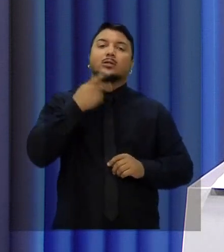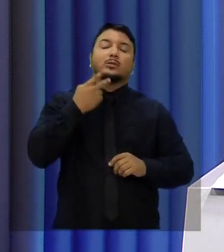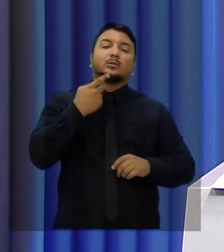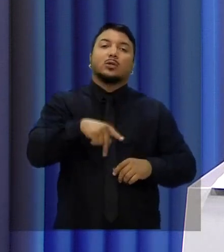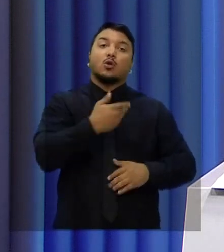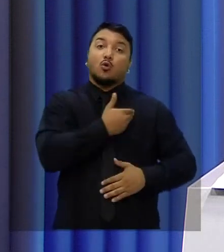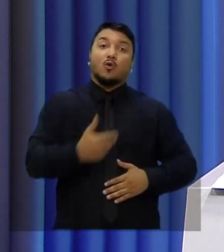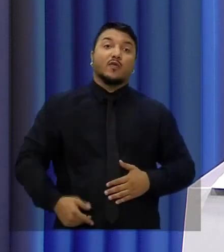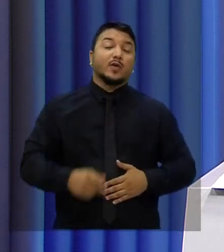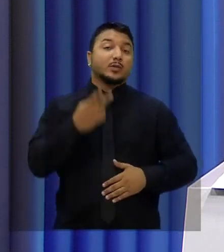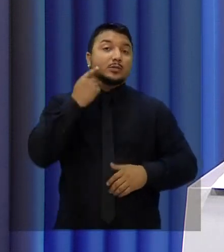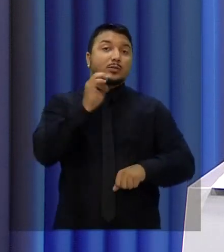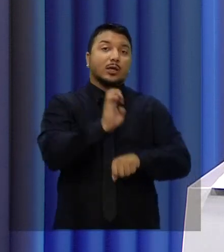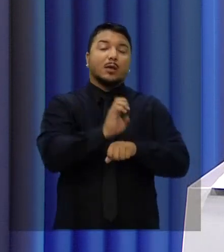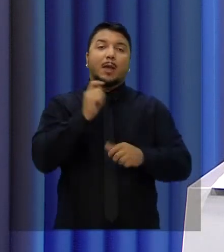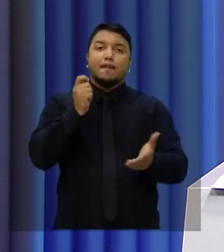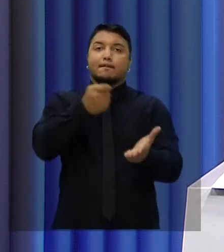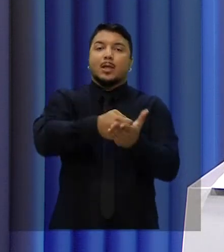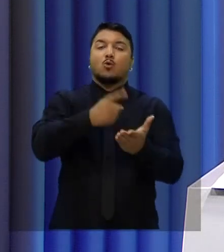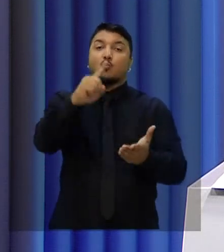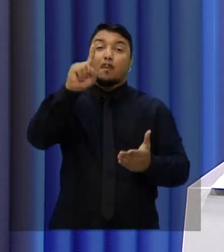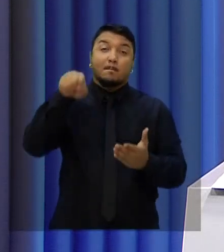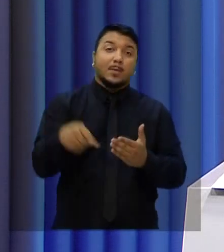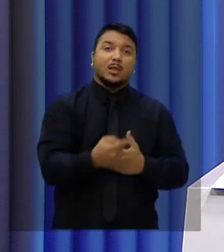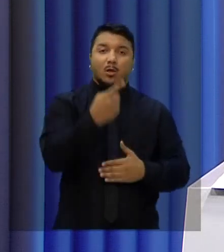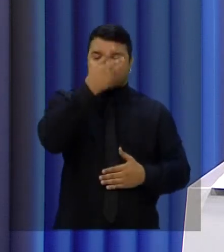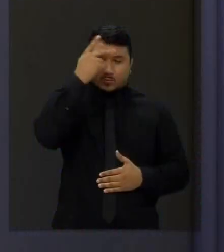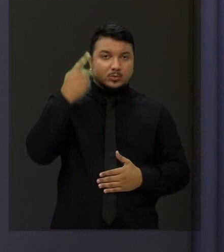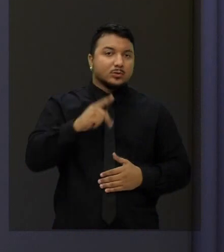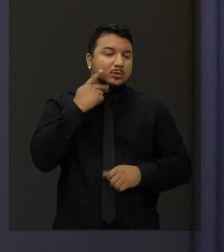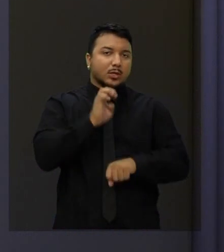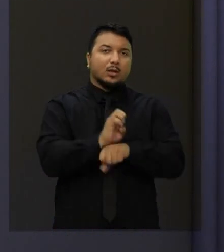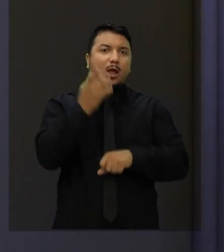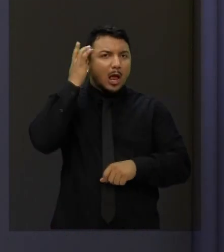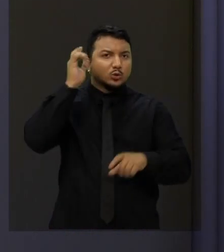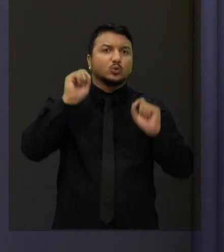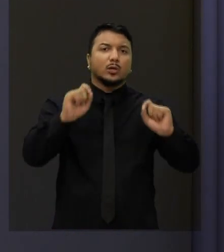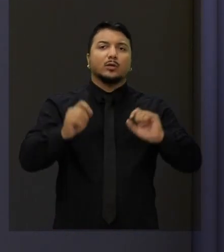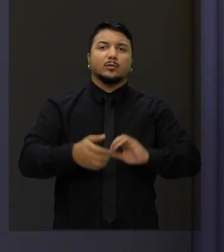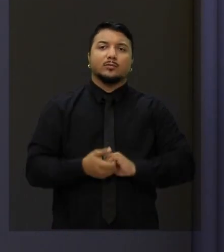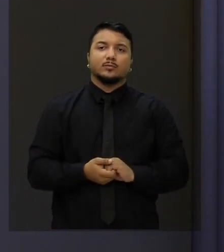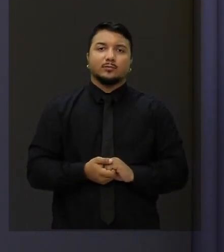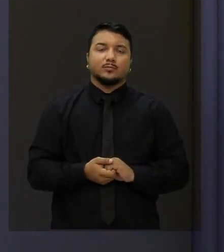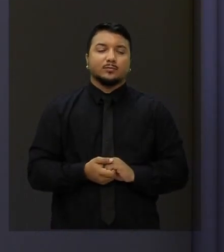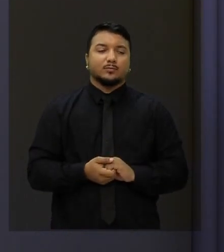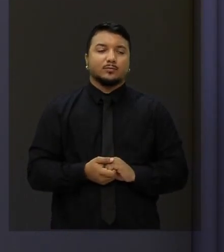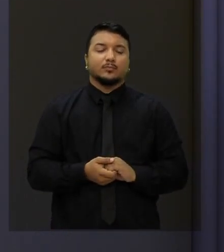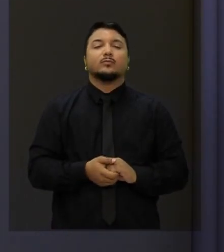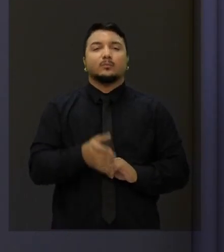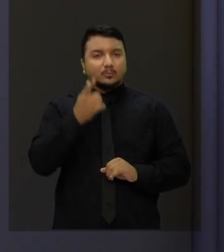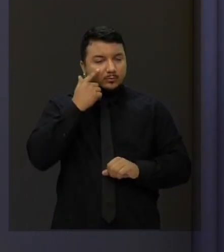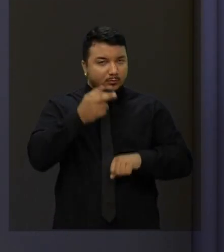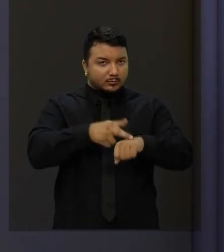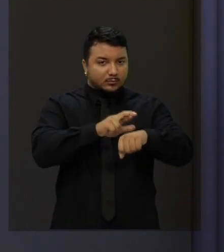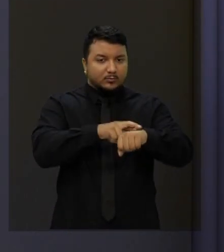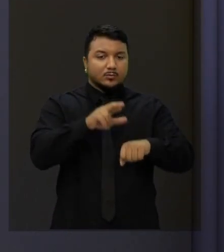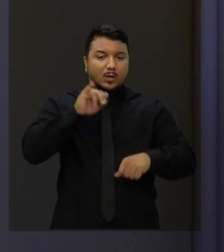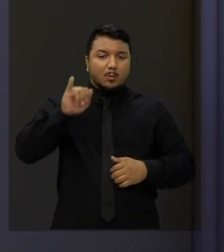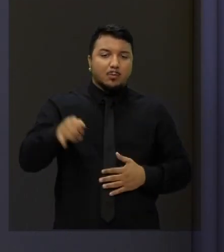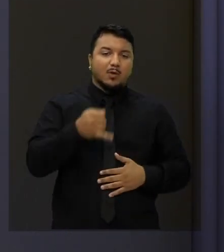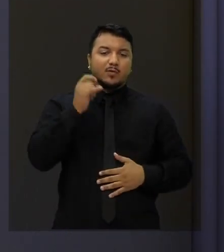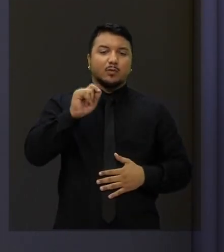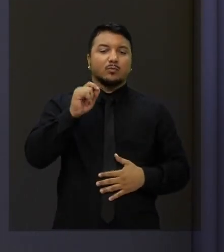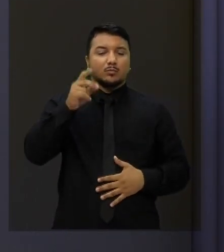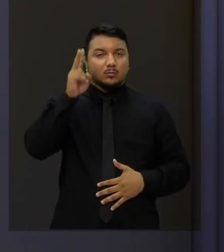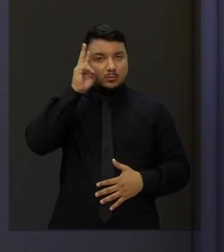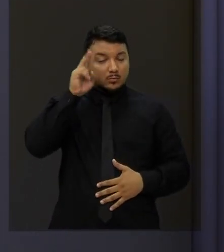pagar a conta de mais de um milhão de cearenses. O que você acha? Cris, Alberto Cláudio, eu só vou aproveitar para lembrar ao